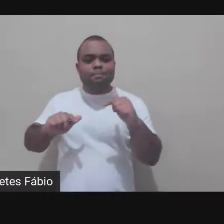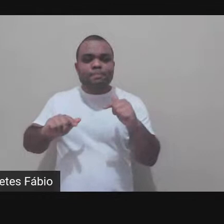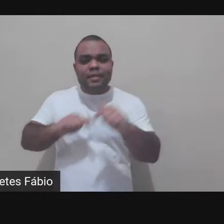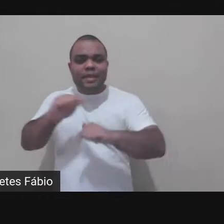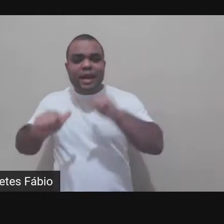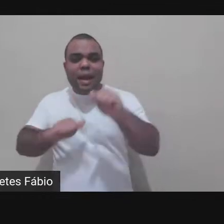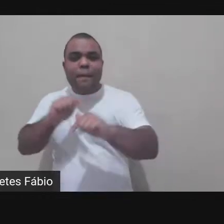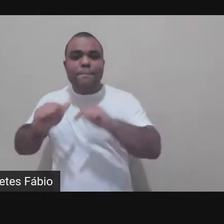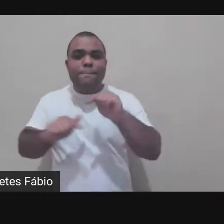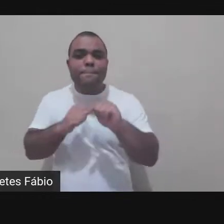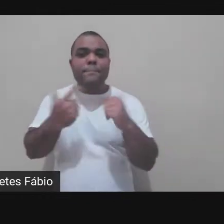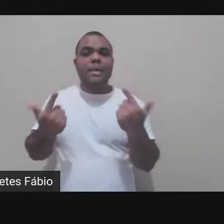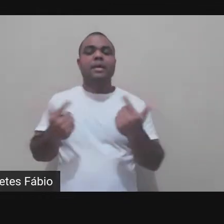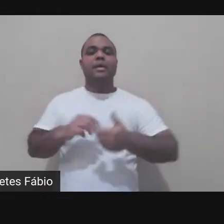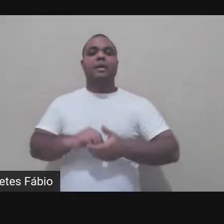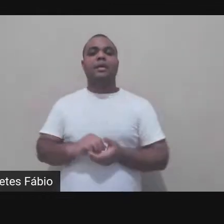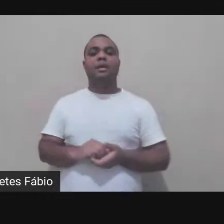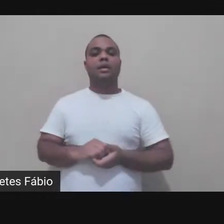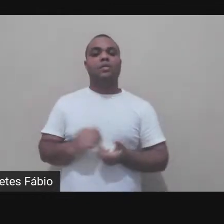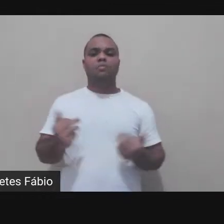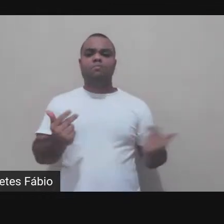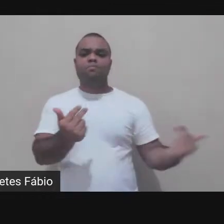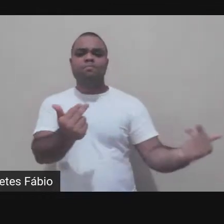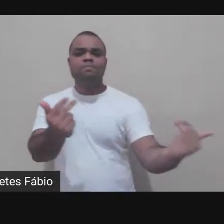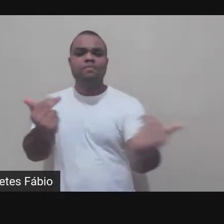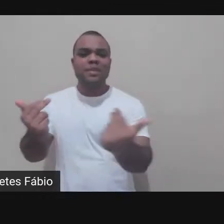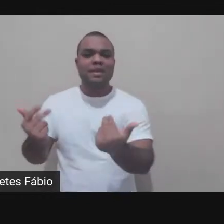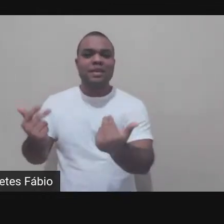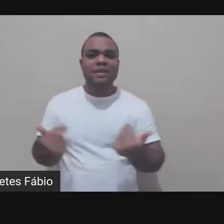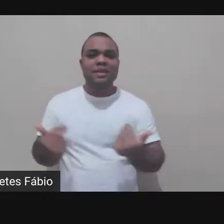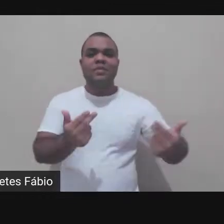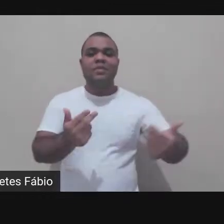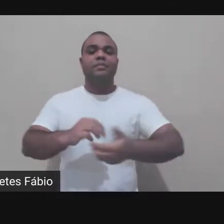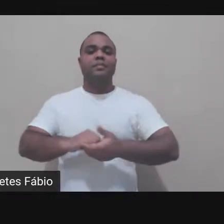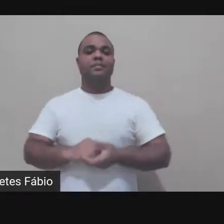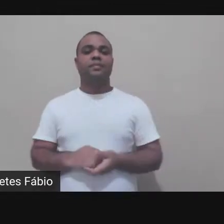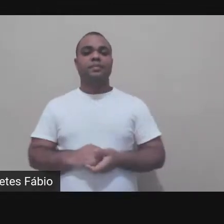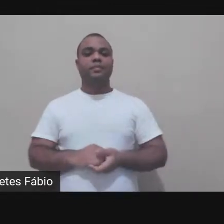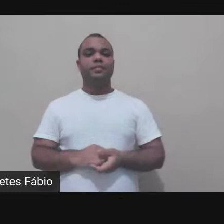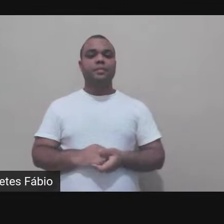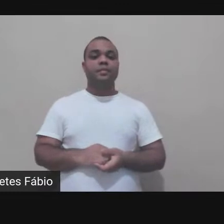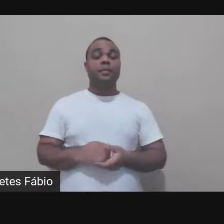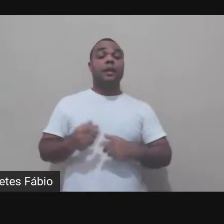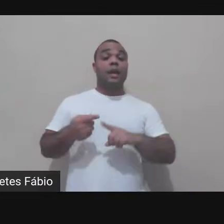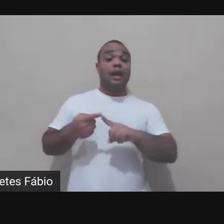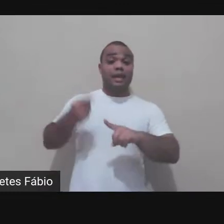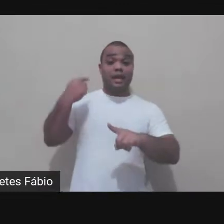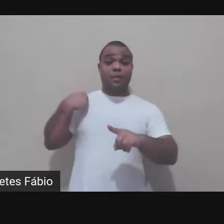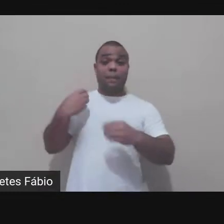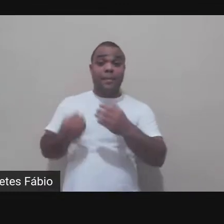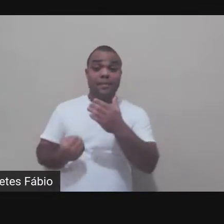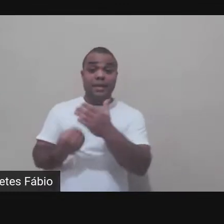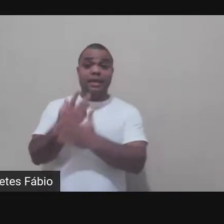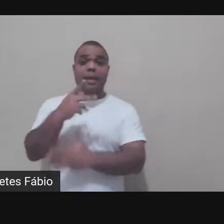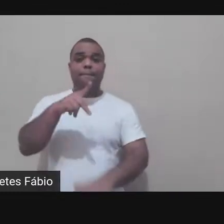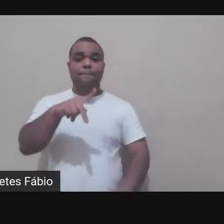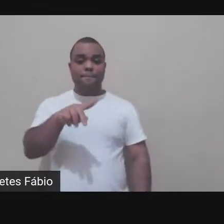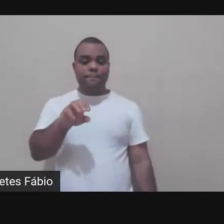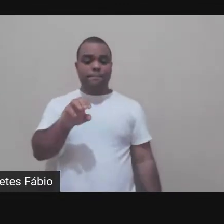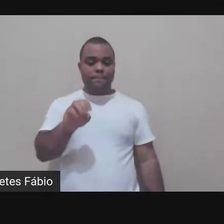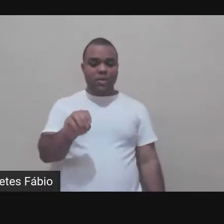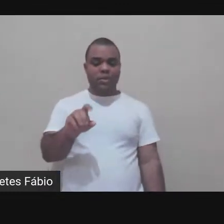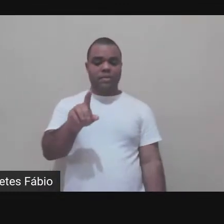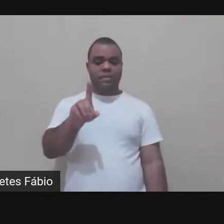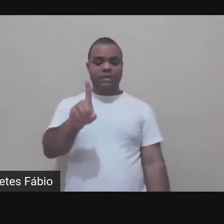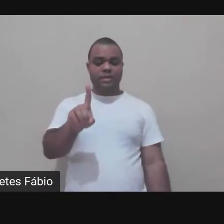chamado Mimimimídias em prosa e o podcast diferente do vídeo do YouTube ele tem outras questões de